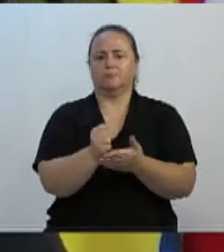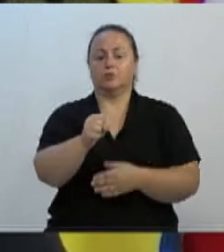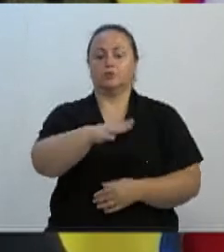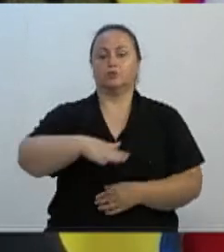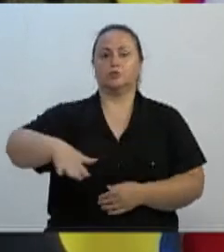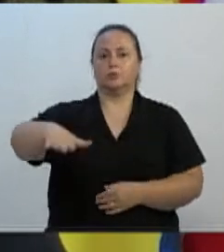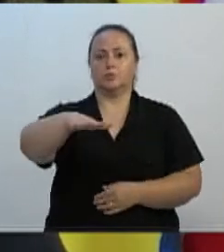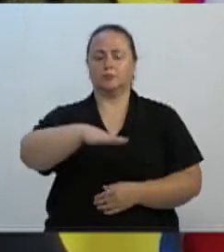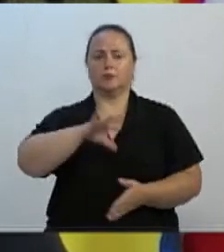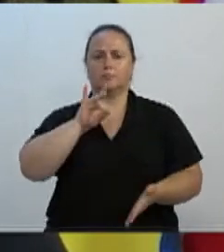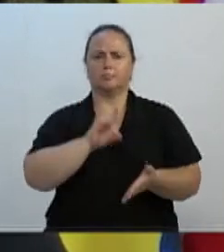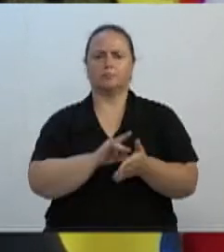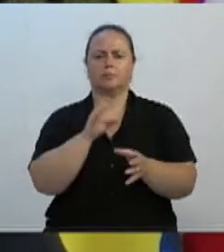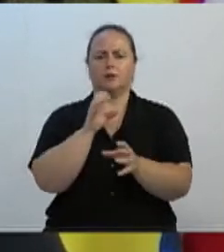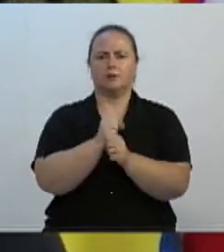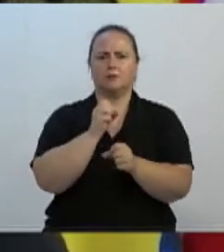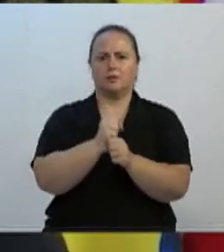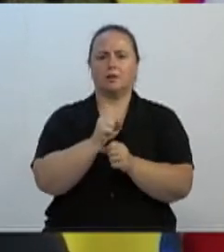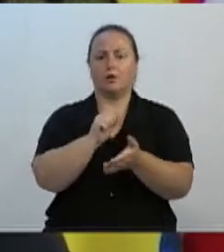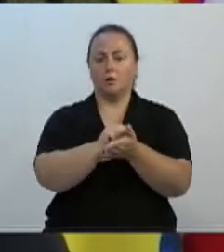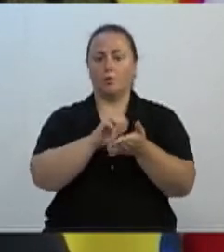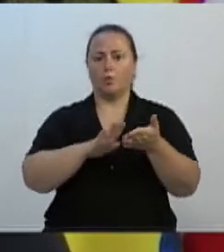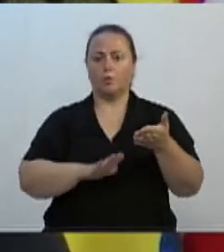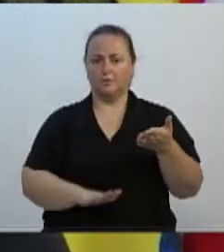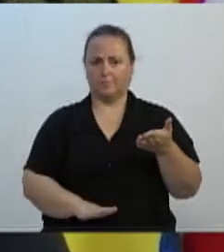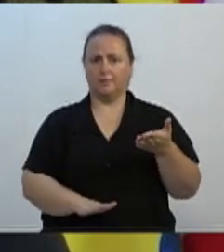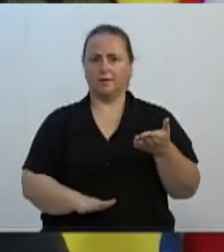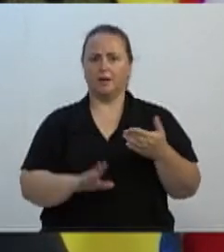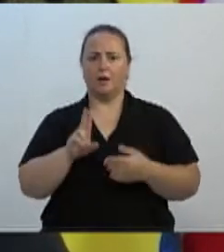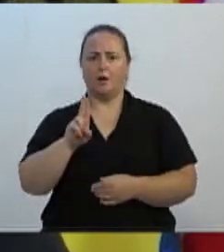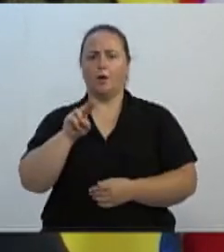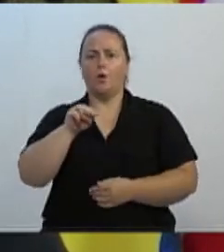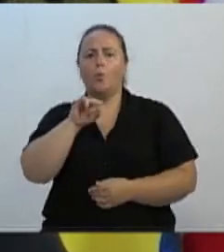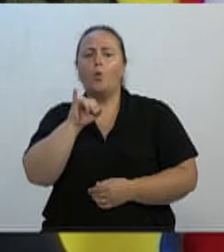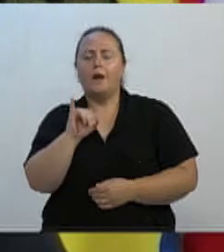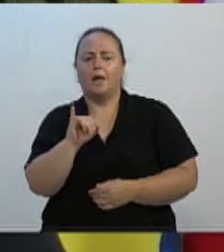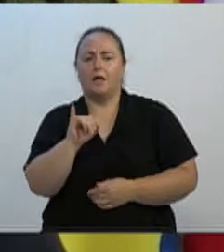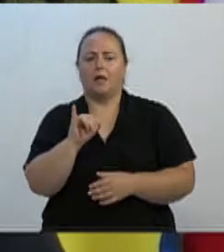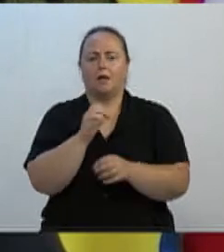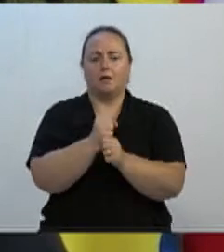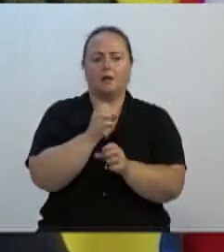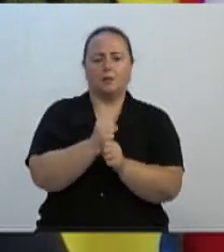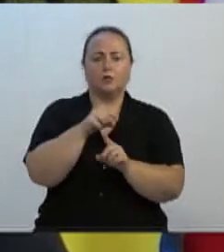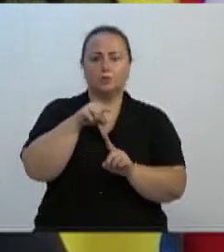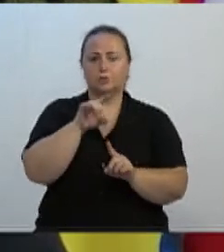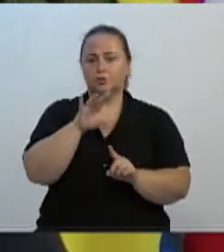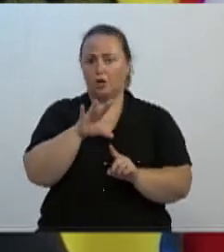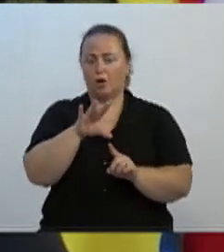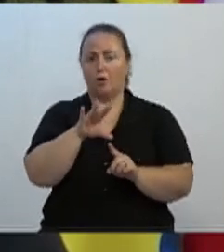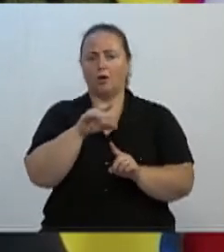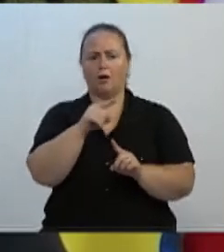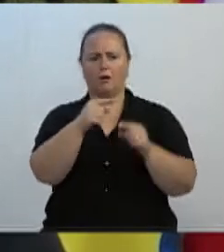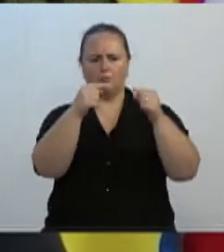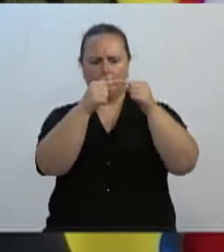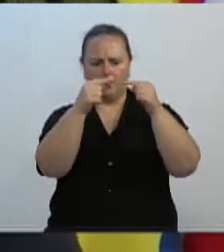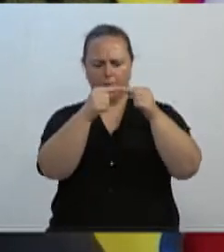atividade de contabilidade, que é o chamado uniprofissional, ele se enquadra em todos esses artigos.